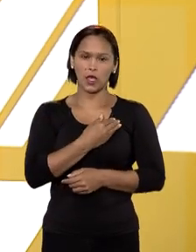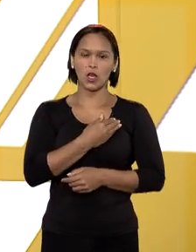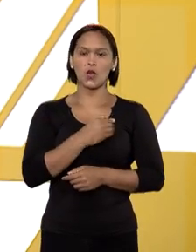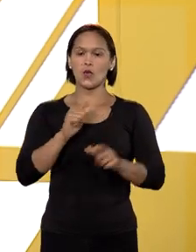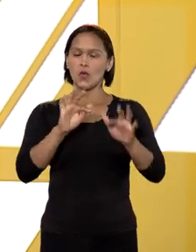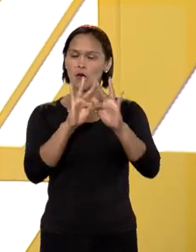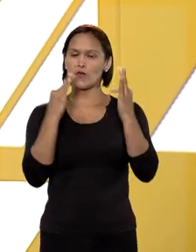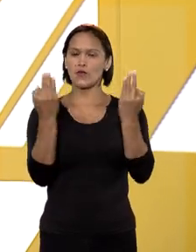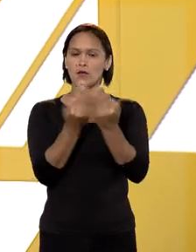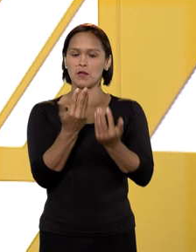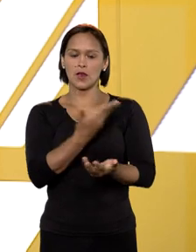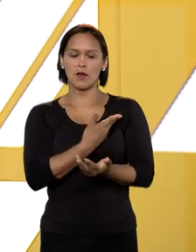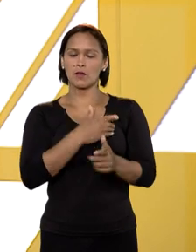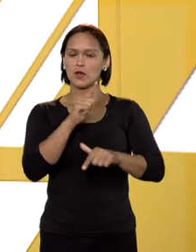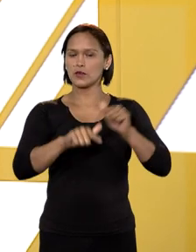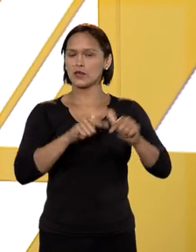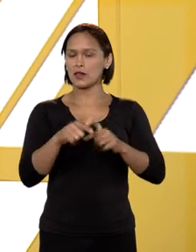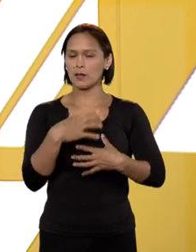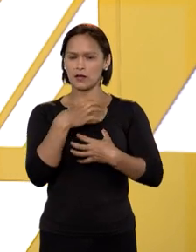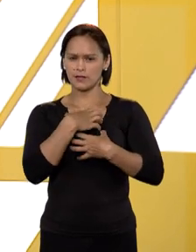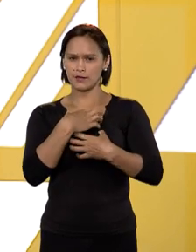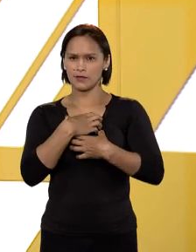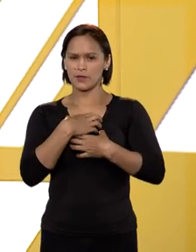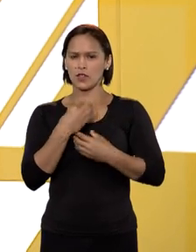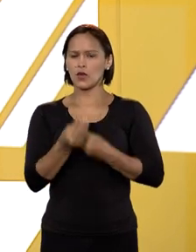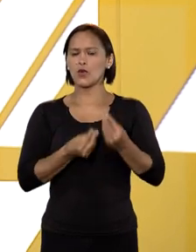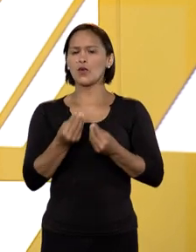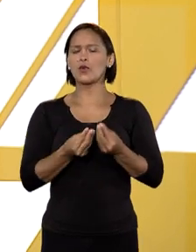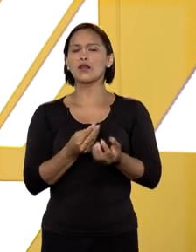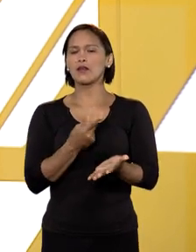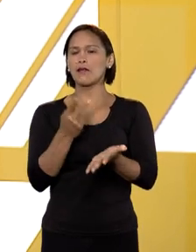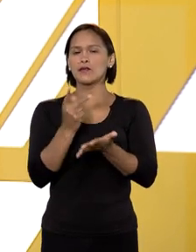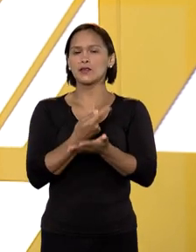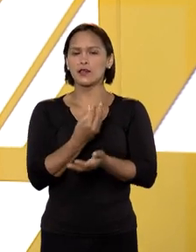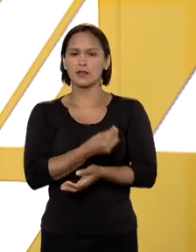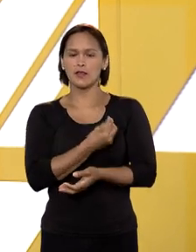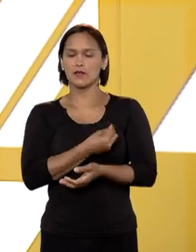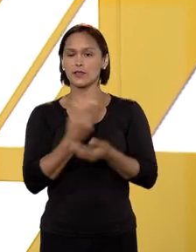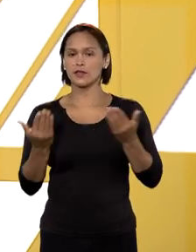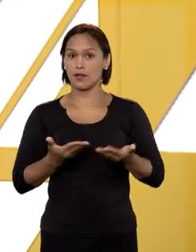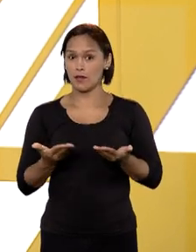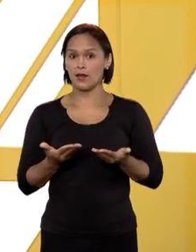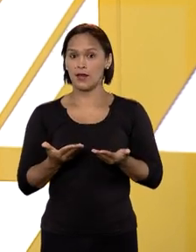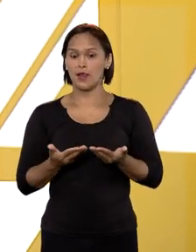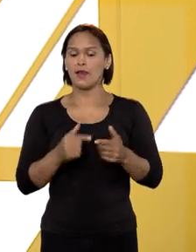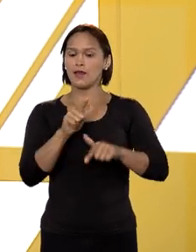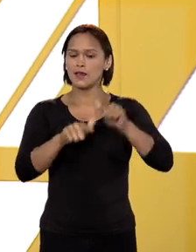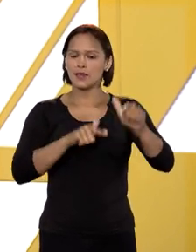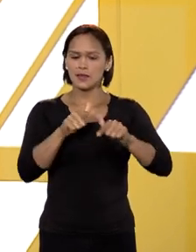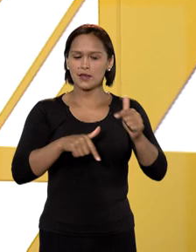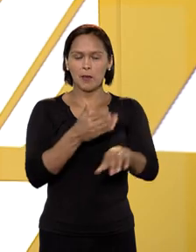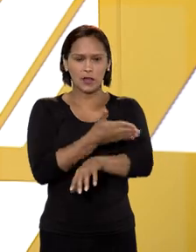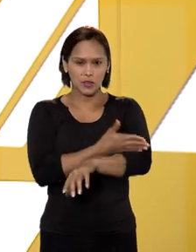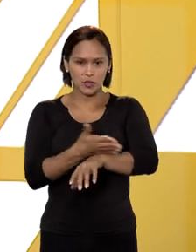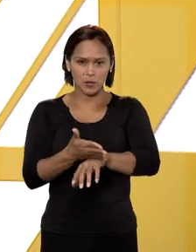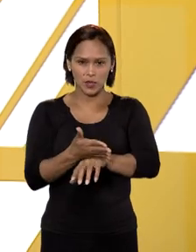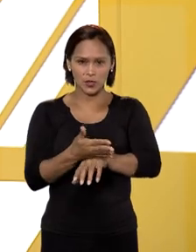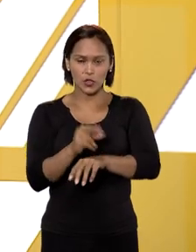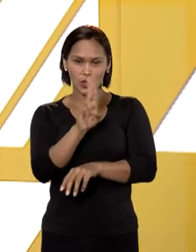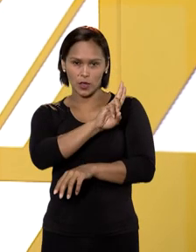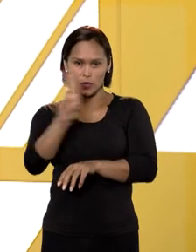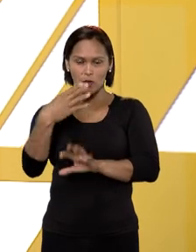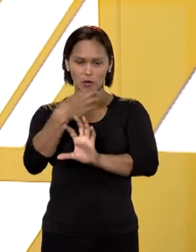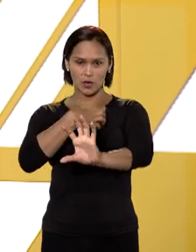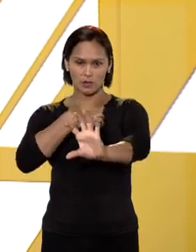parente ou colega de trabalho sente? Ou qual situação está passando no momento? Esse exercício comportamental se chama